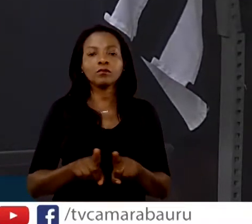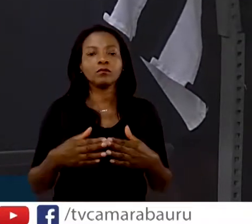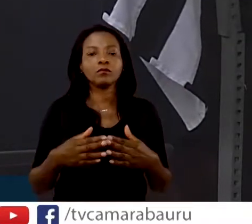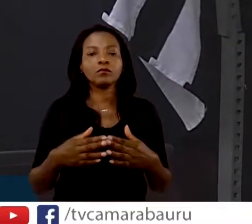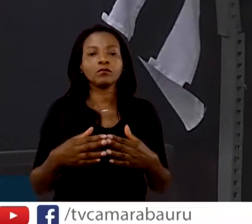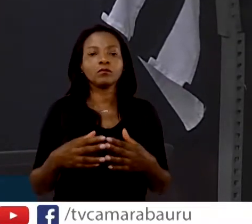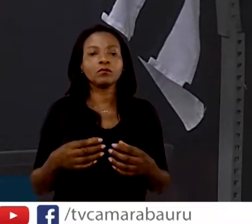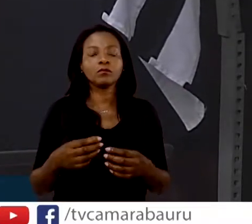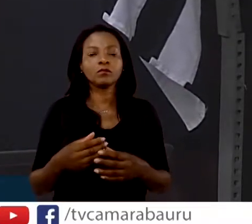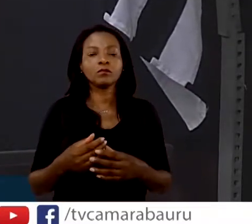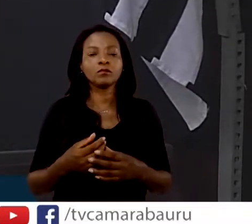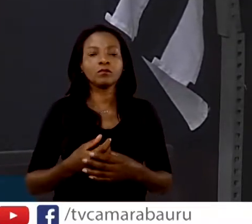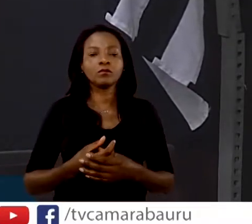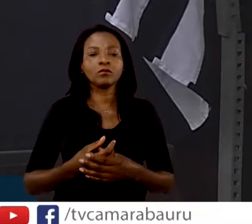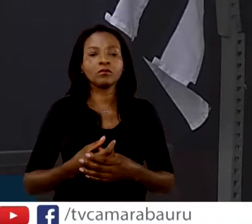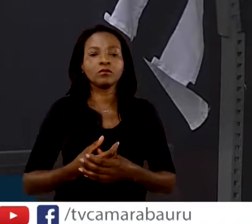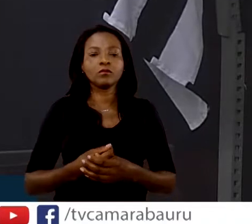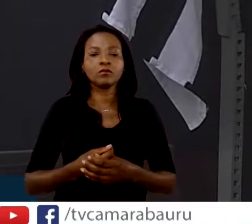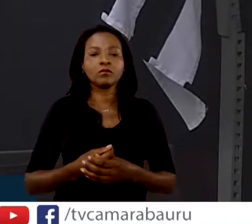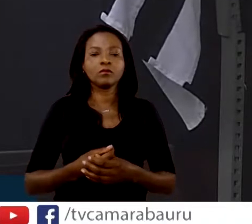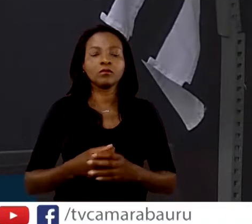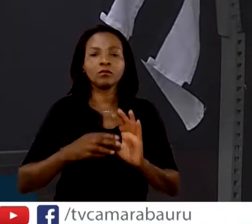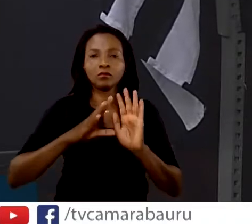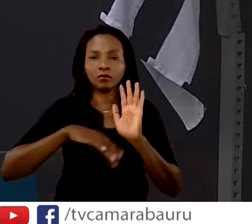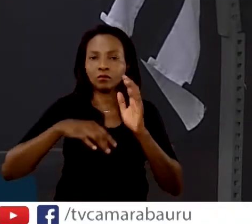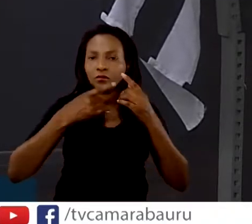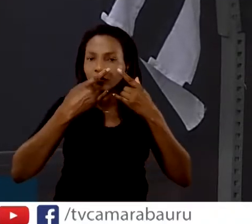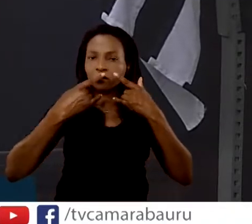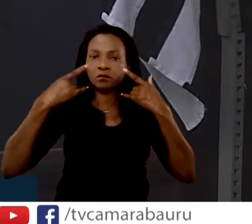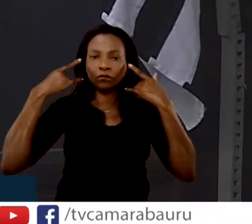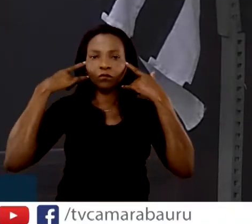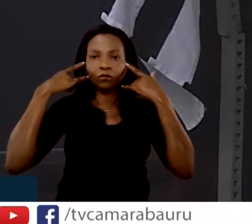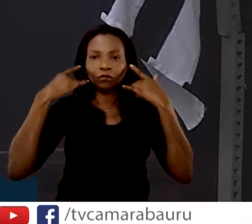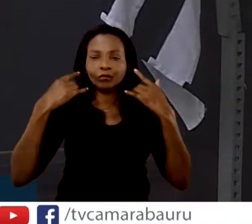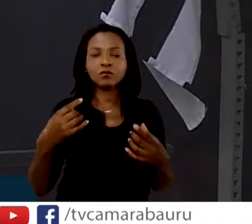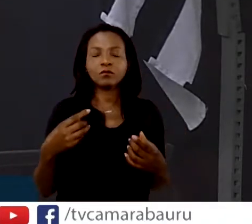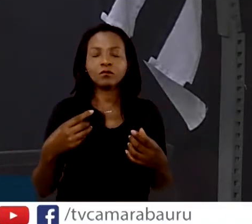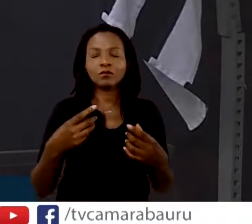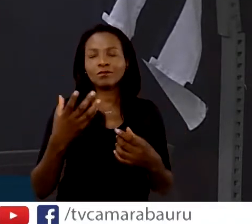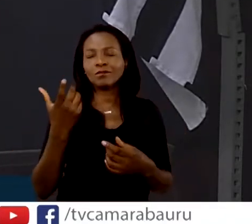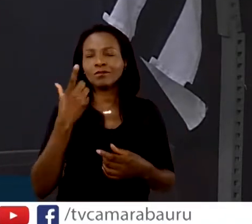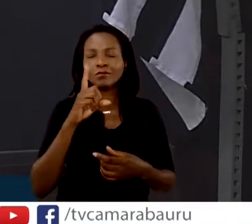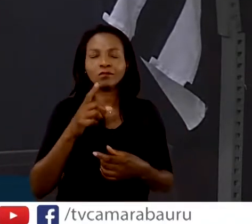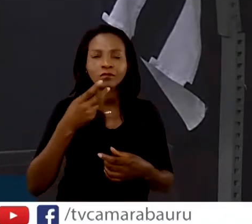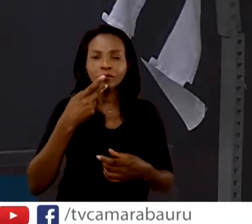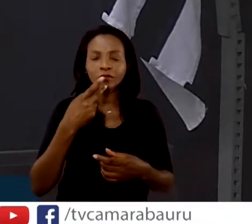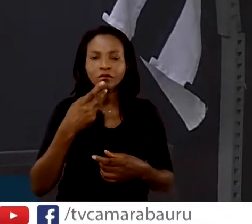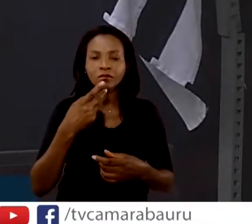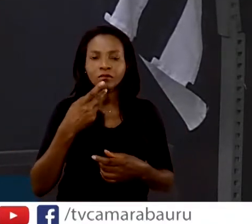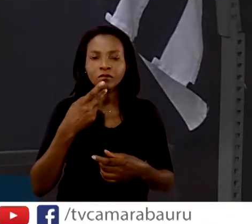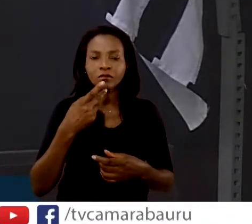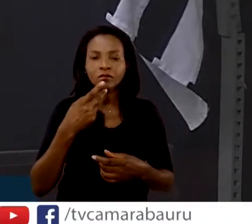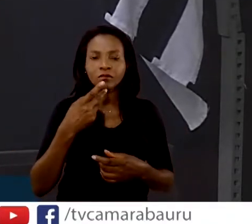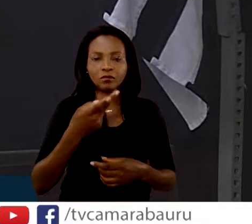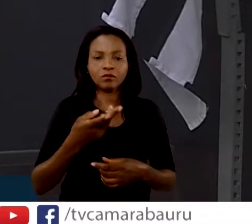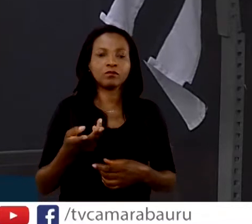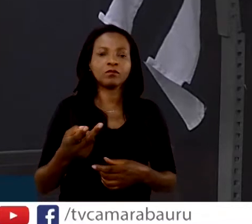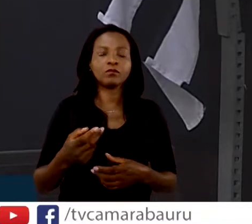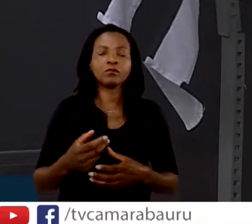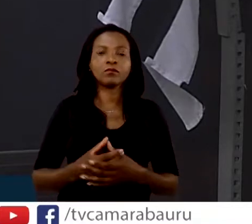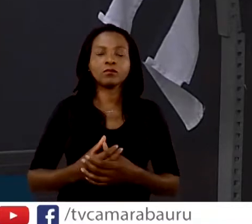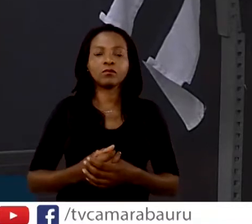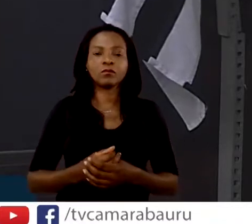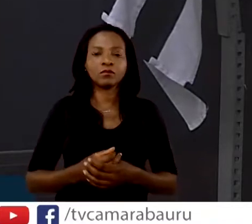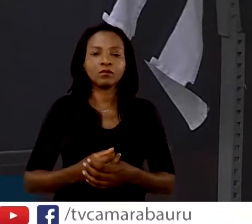essa máscara até para que realmente a gente possa estar conduzindo aqui realmente a minha fala dentro de uma